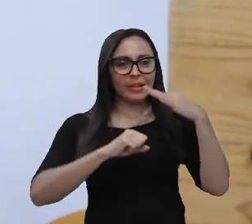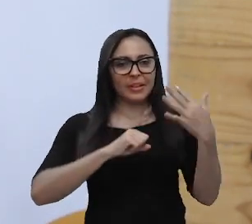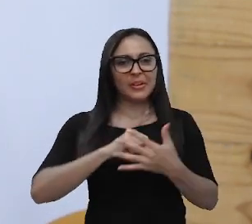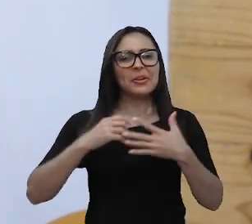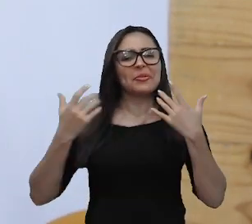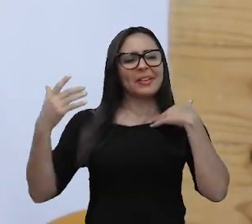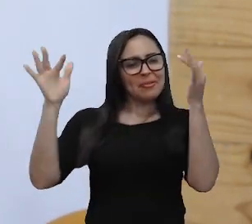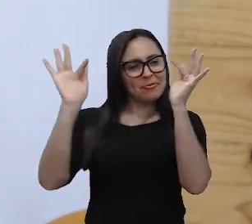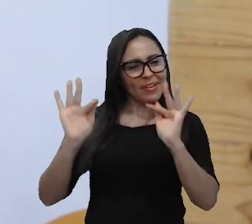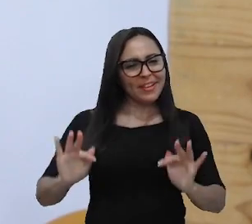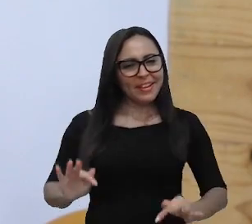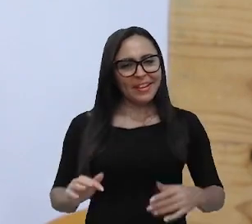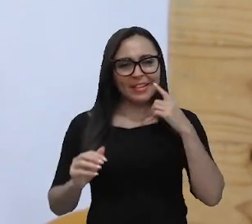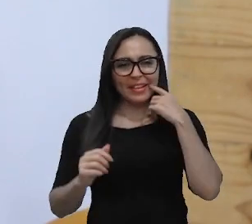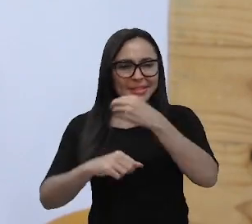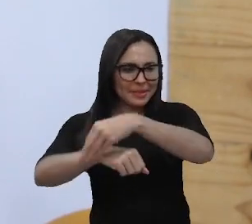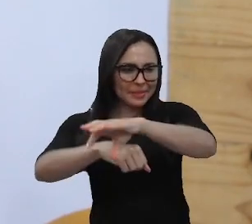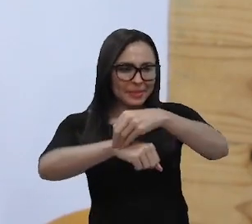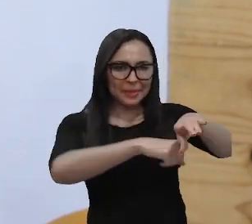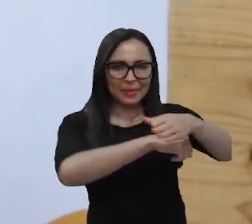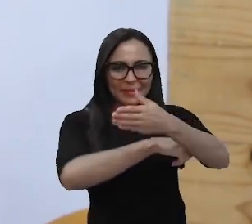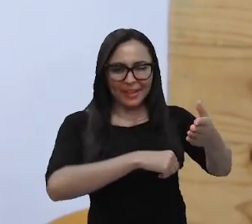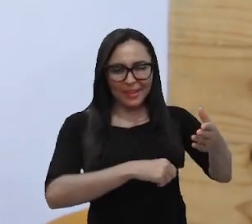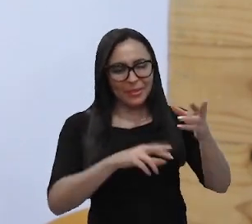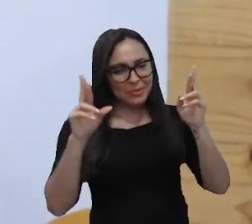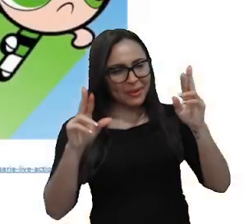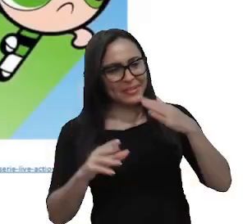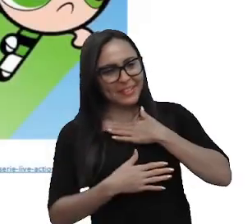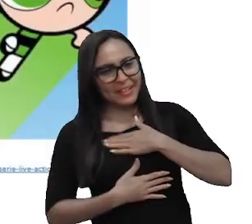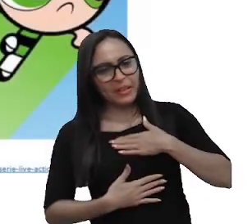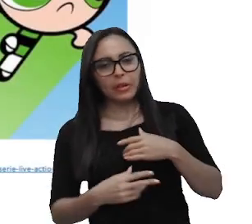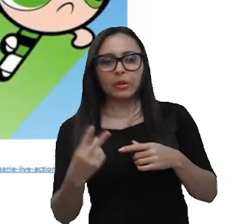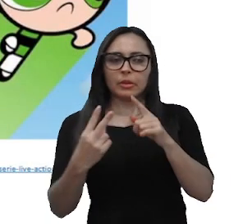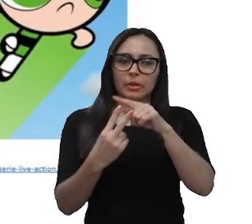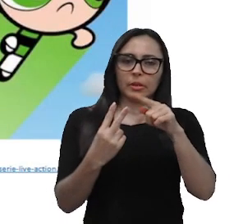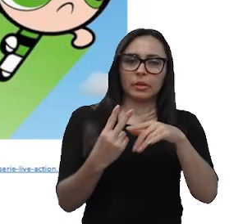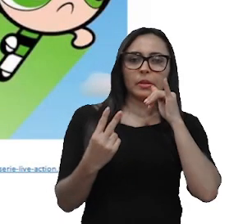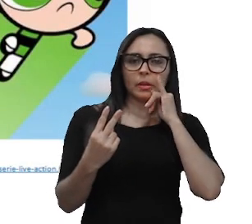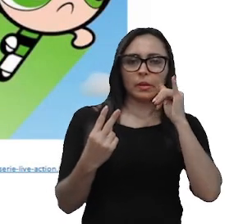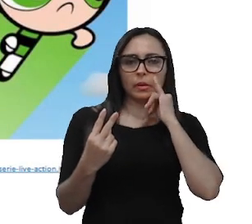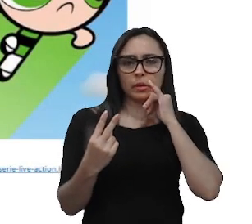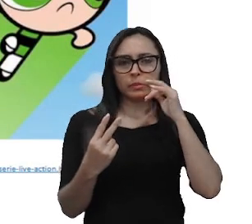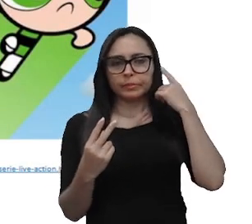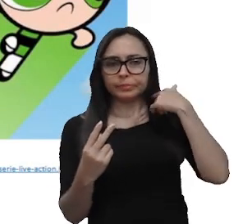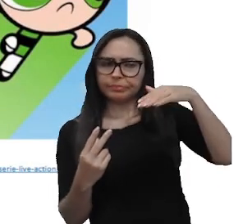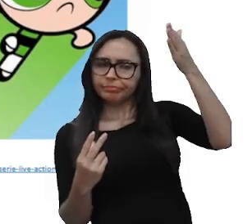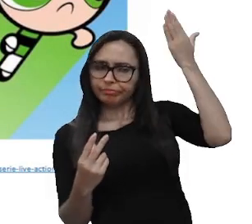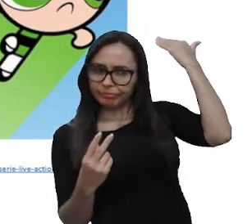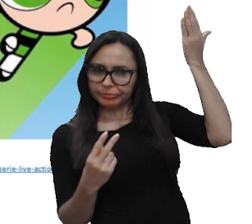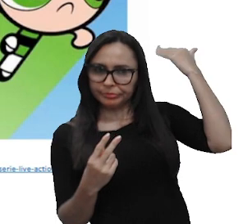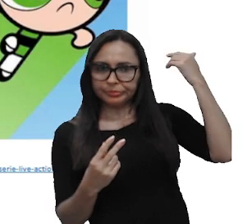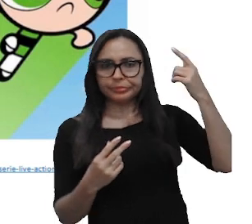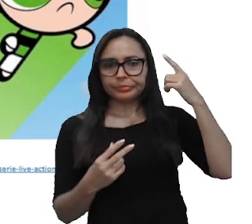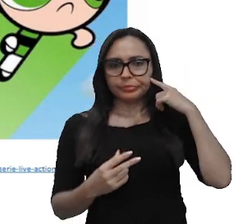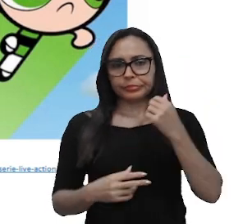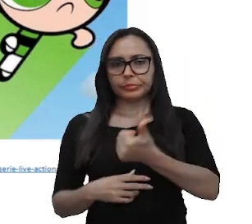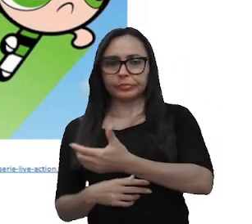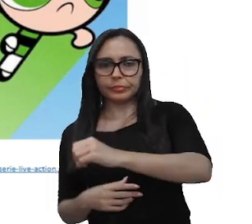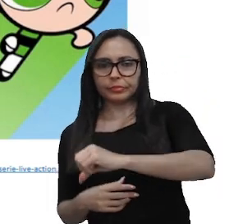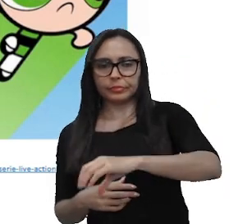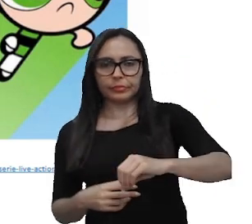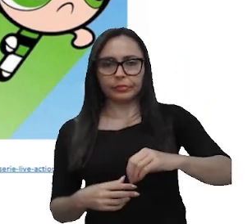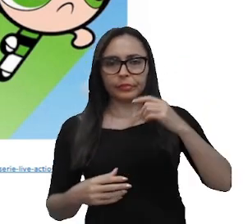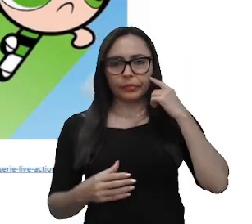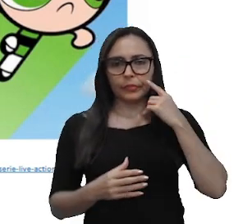muito feliz em trazer pra vocês, espero que vocês tenham gostado. Também trouxe mais dois exemplos da minha época, dos anos 90, Caverna do